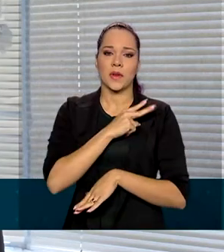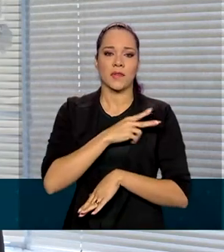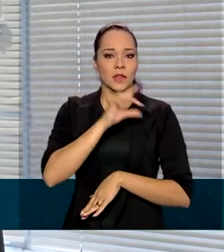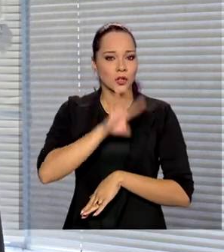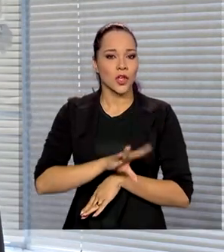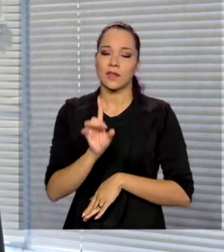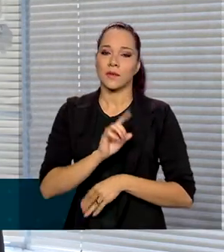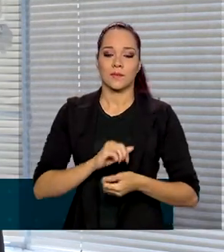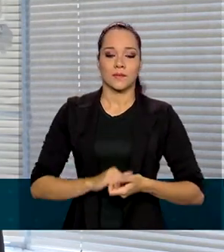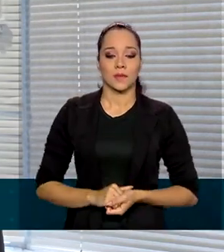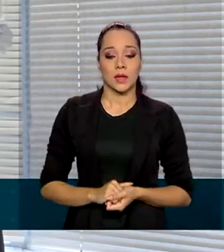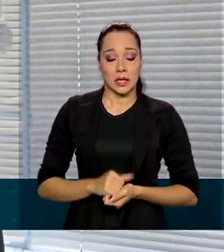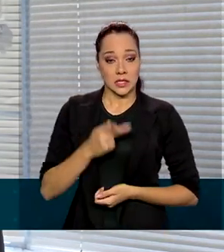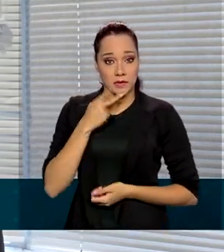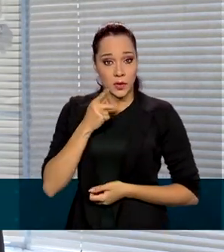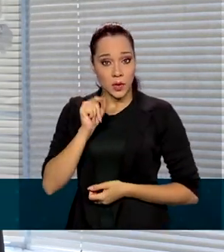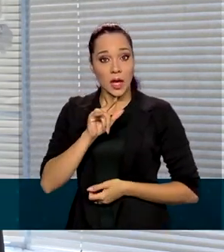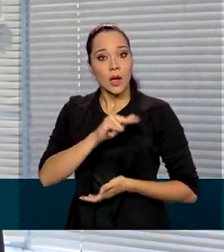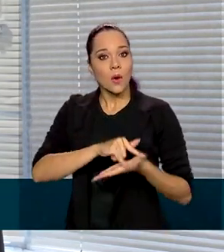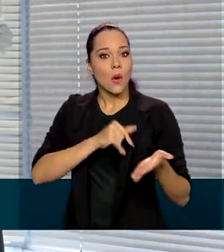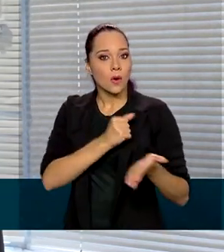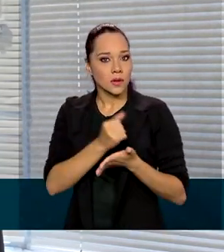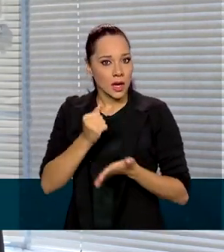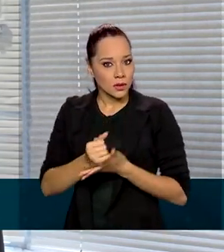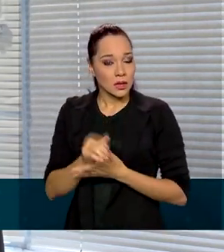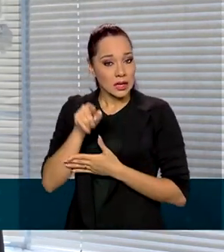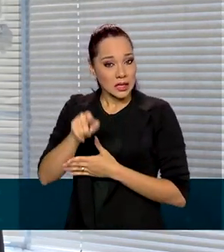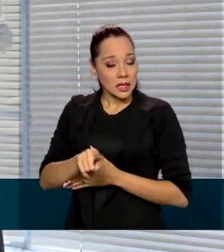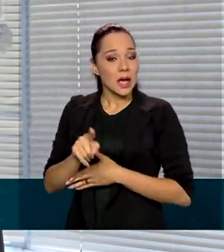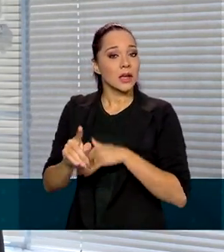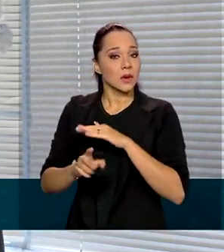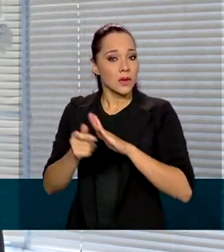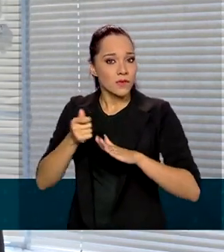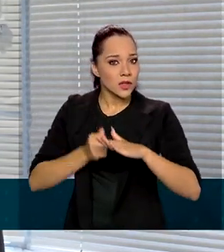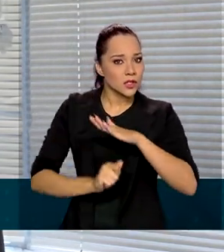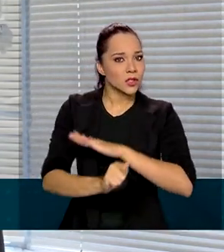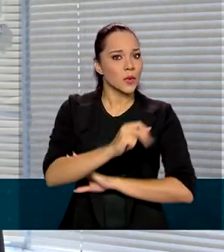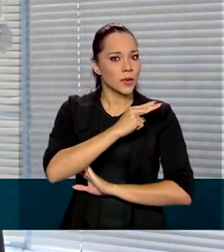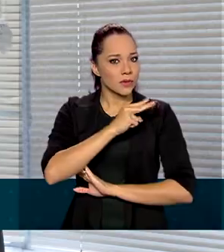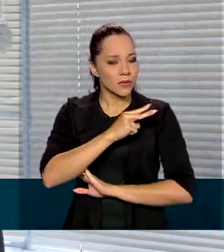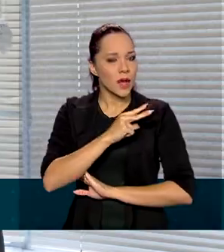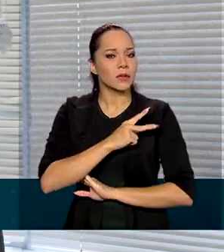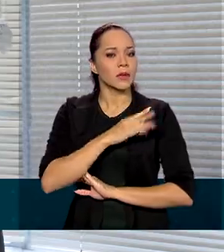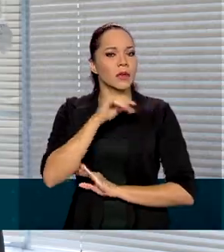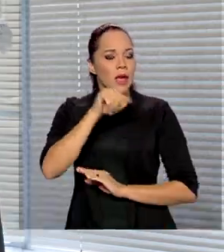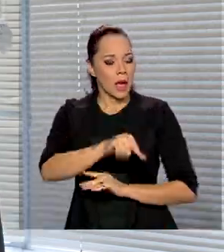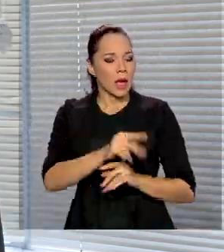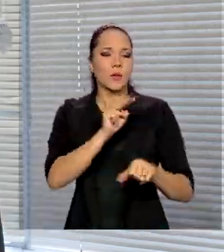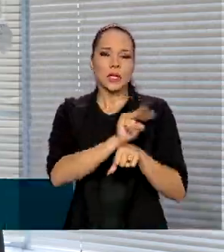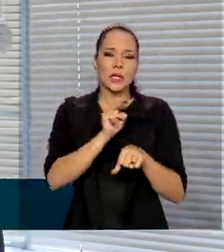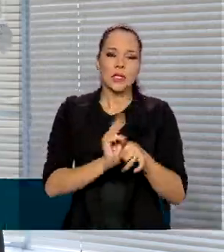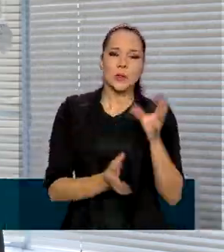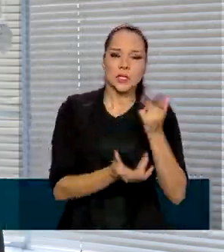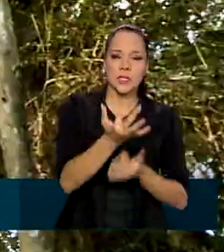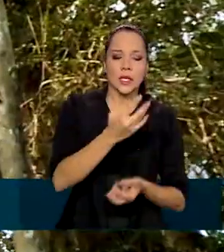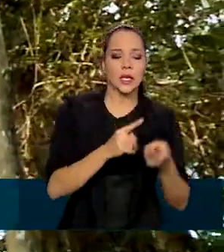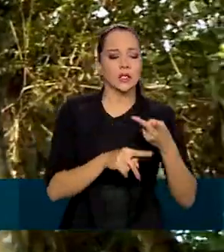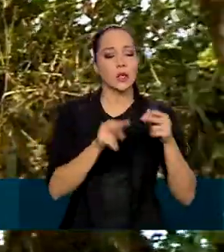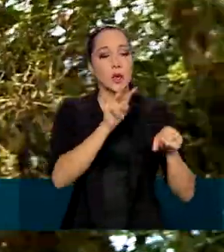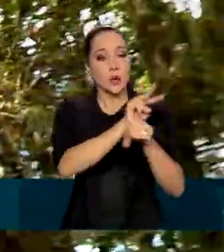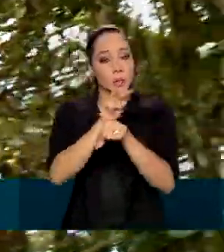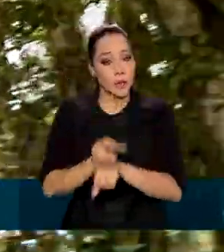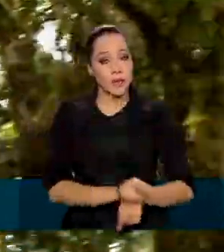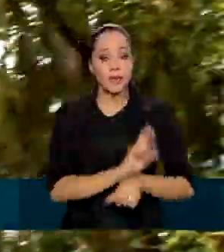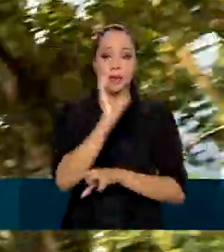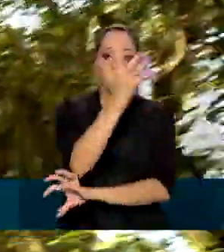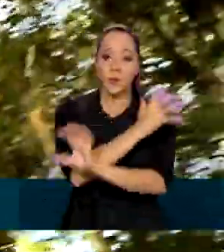contrato para que o investidor privado possa, com várias obrigações em relação à brigada contra incêndio, conservação do